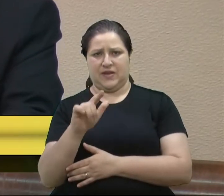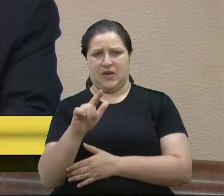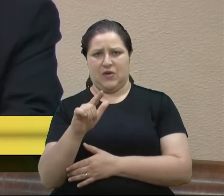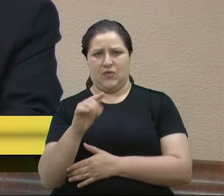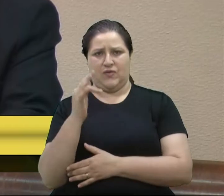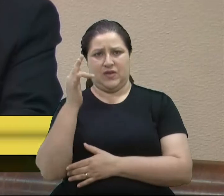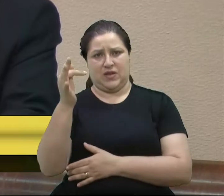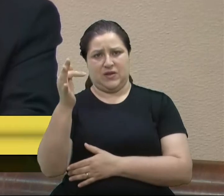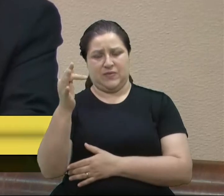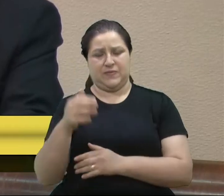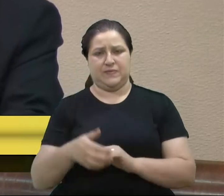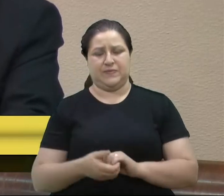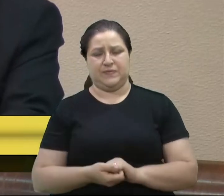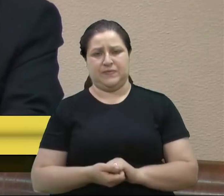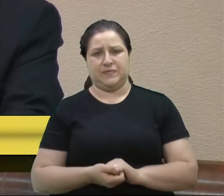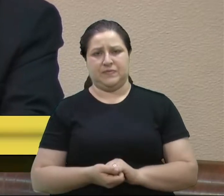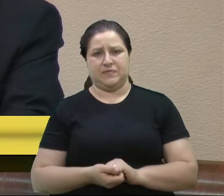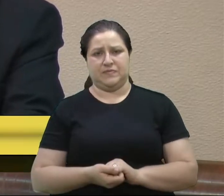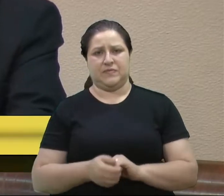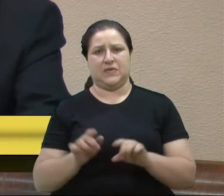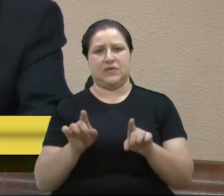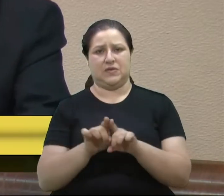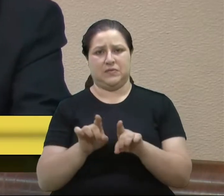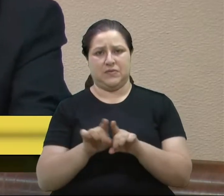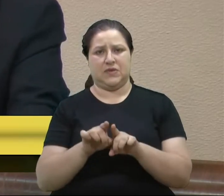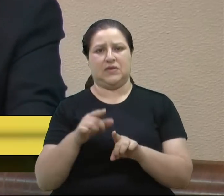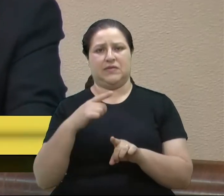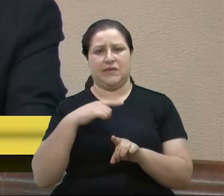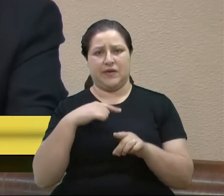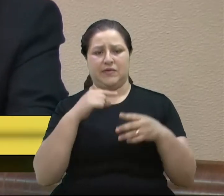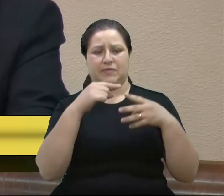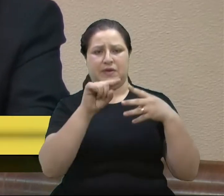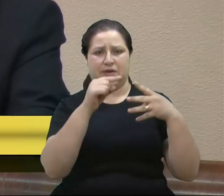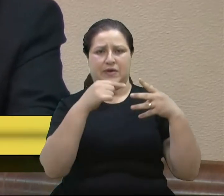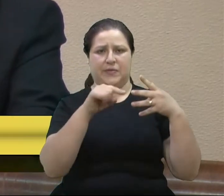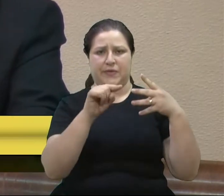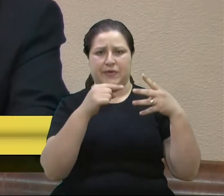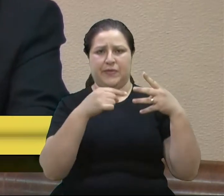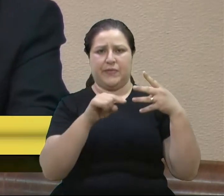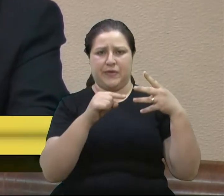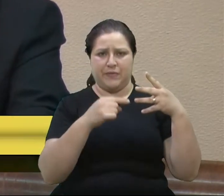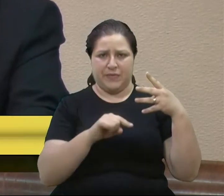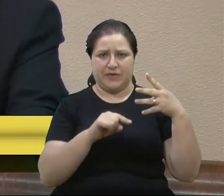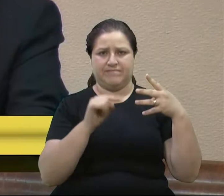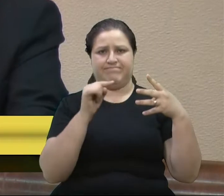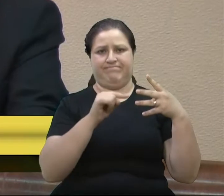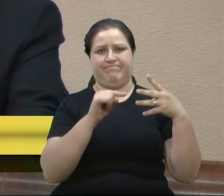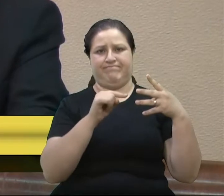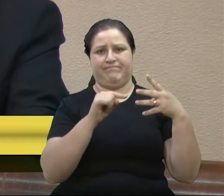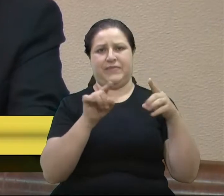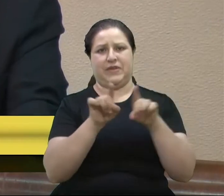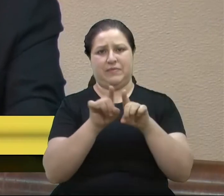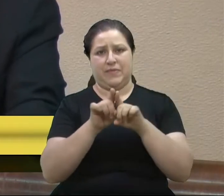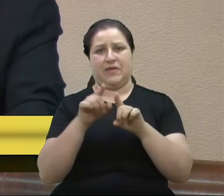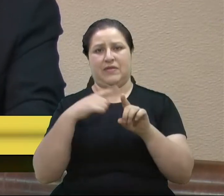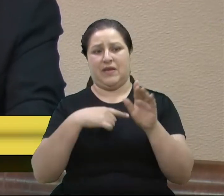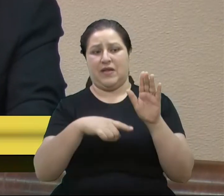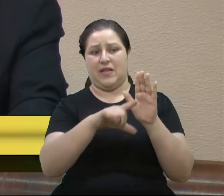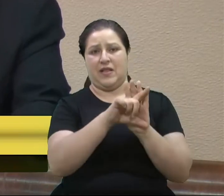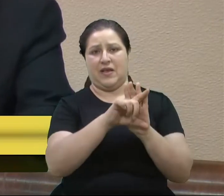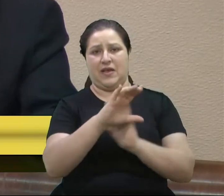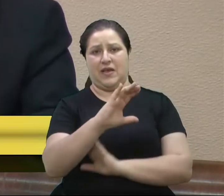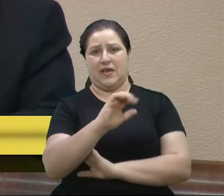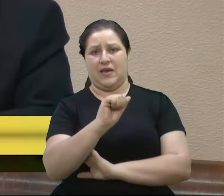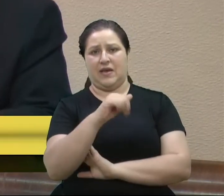E depois, além dessa posição, existe a lei Candir. Nós não podemos